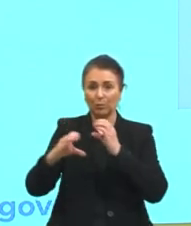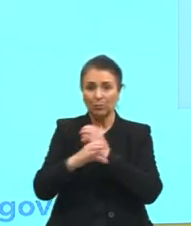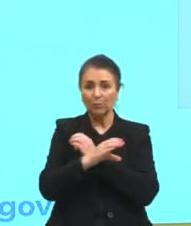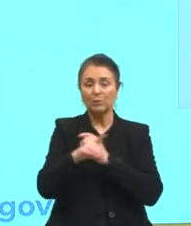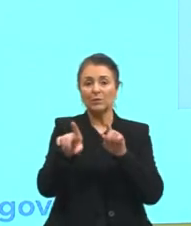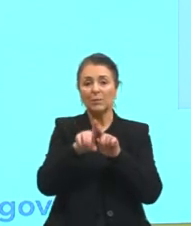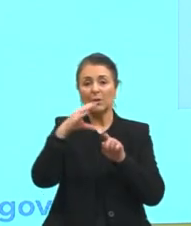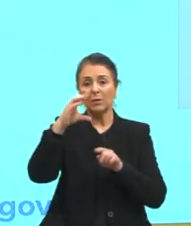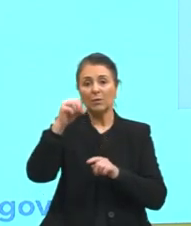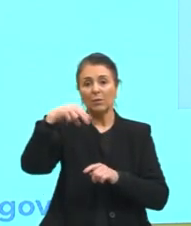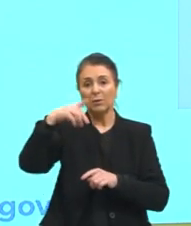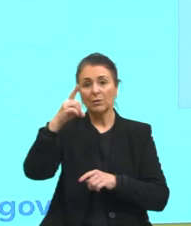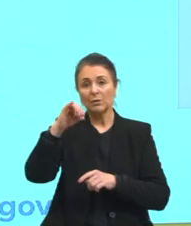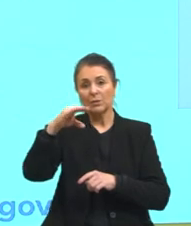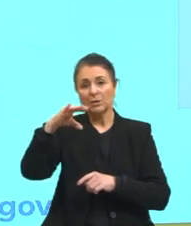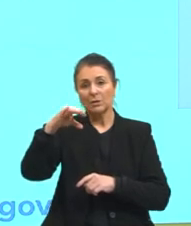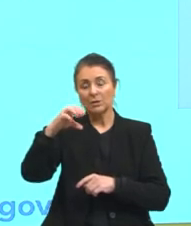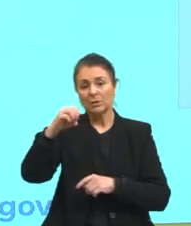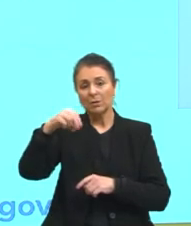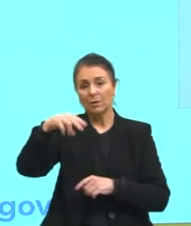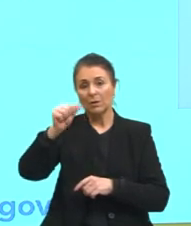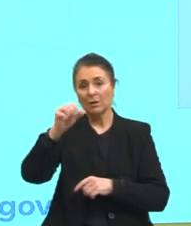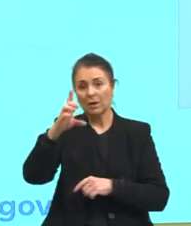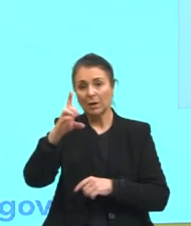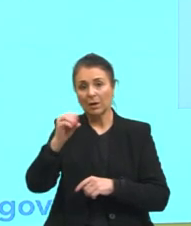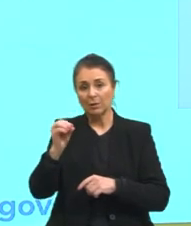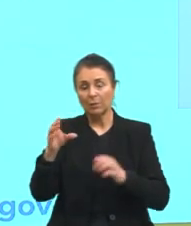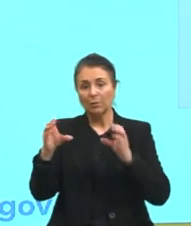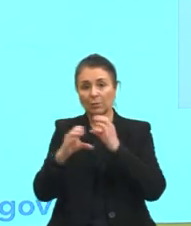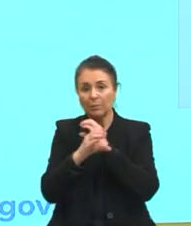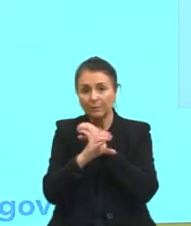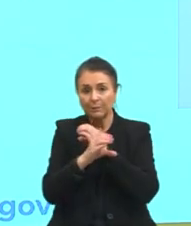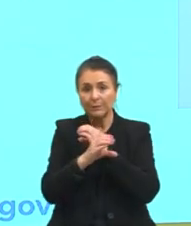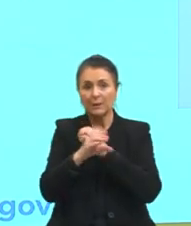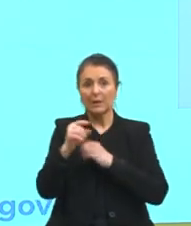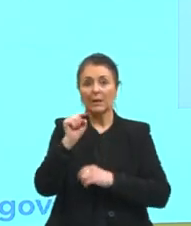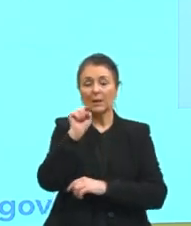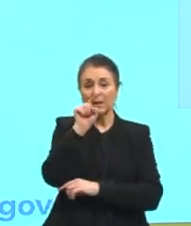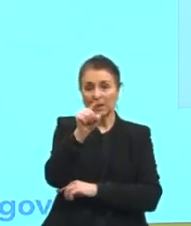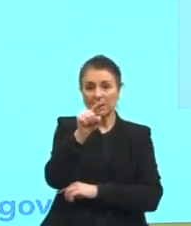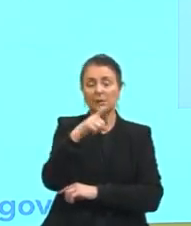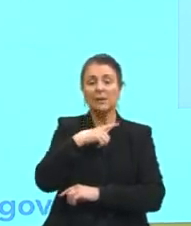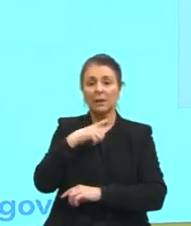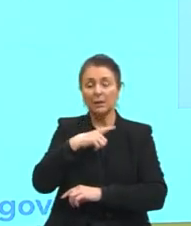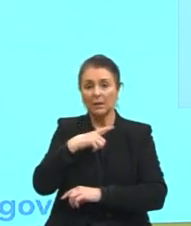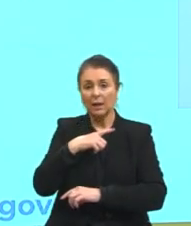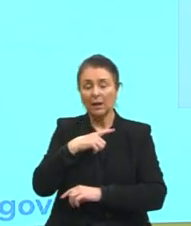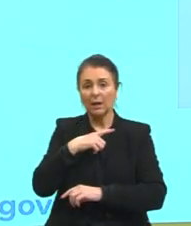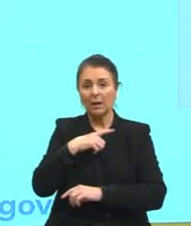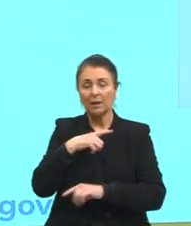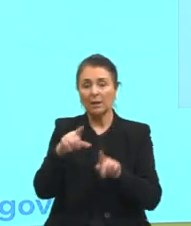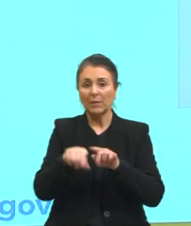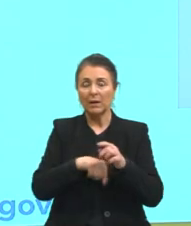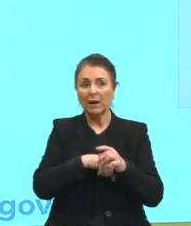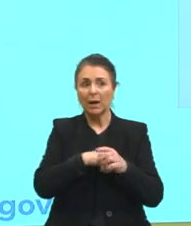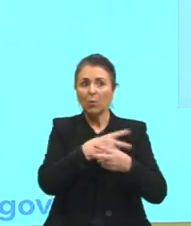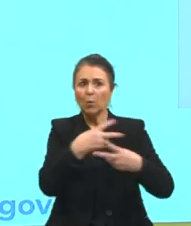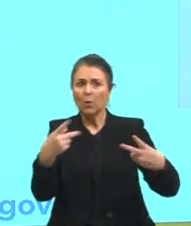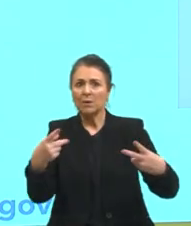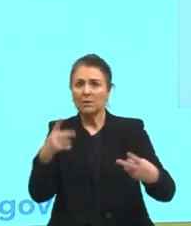composto tá esses aqui também gente se referem a fatos que já